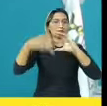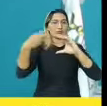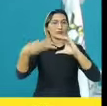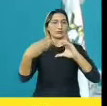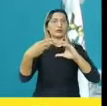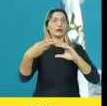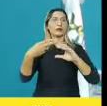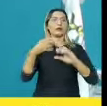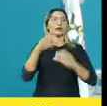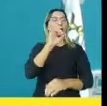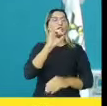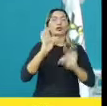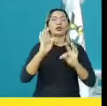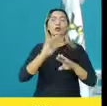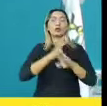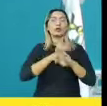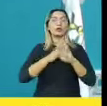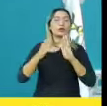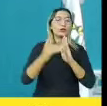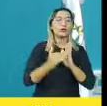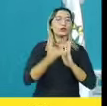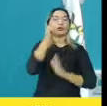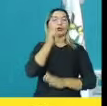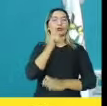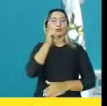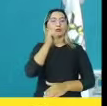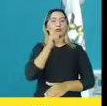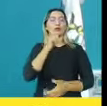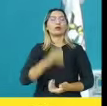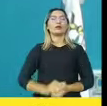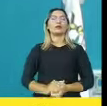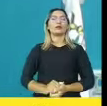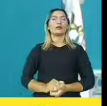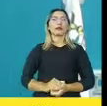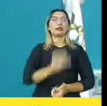não incorrer em falta de alguma.